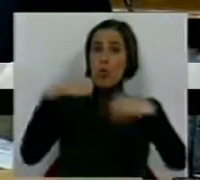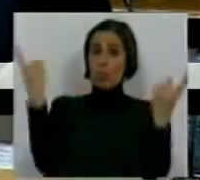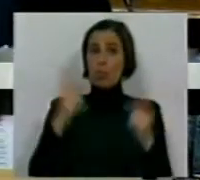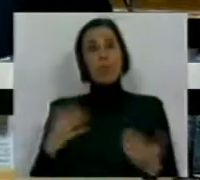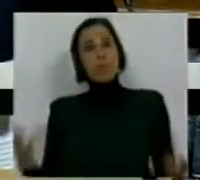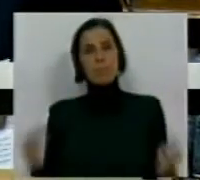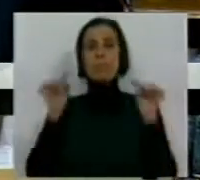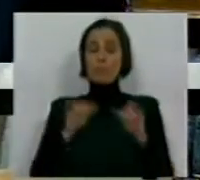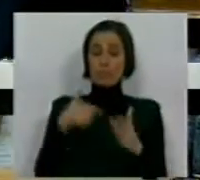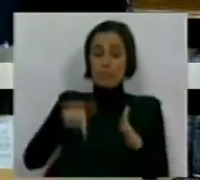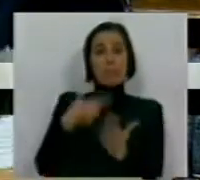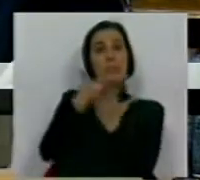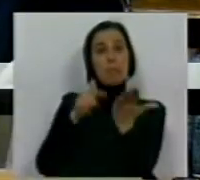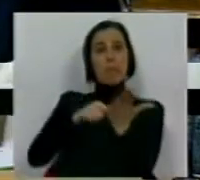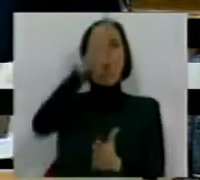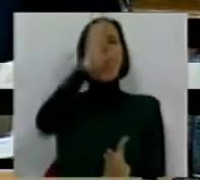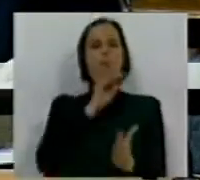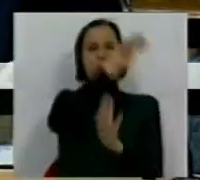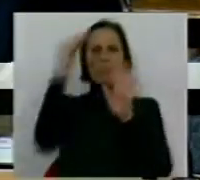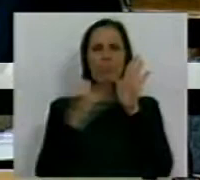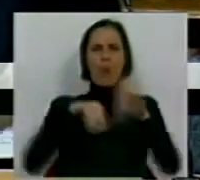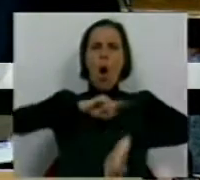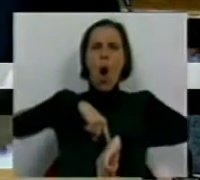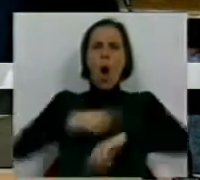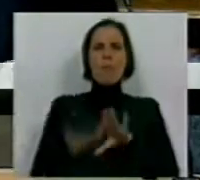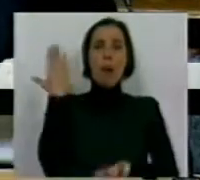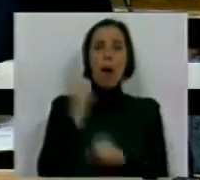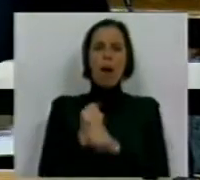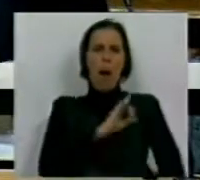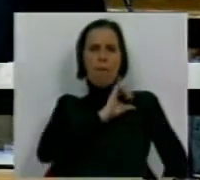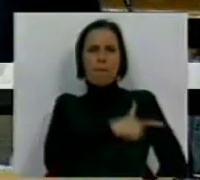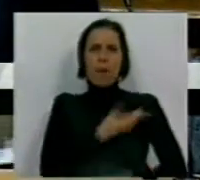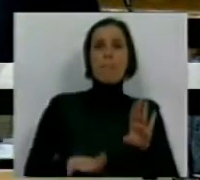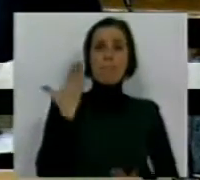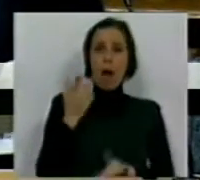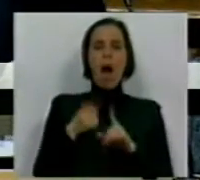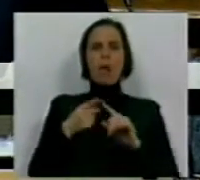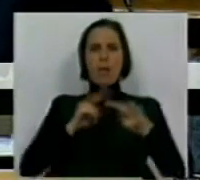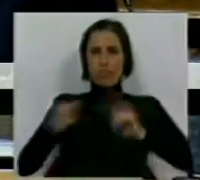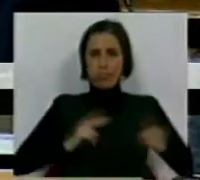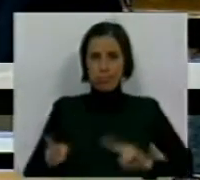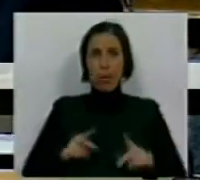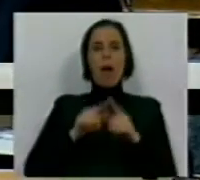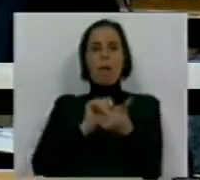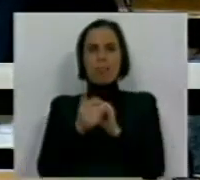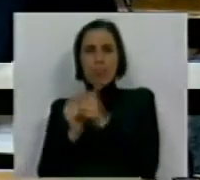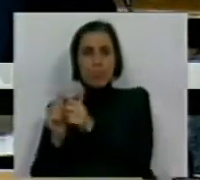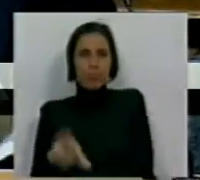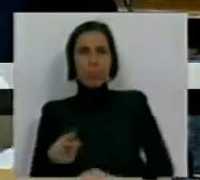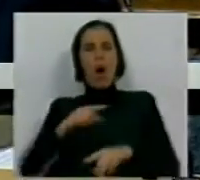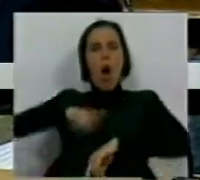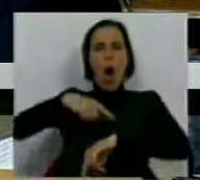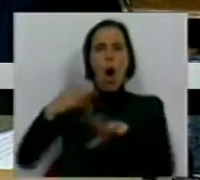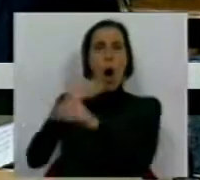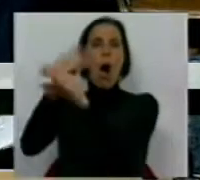Neste diploma, o Governo consagra o aumento do horário de trabalho e vai mais longe na sua desregulação com adaptabilidades e banco